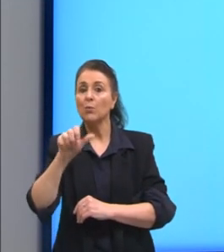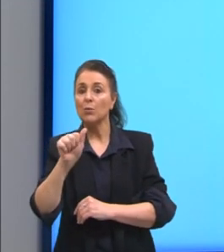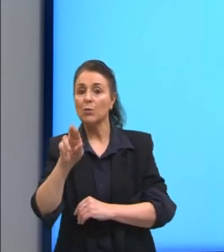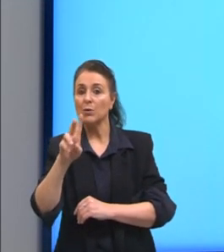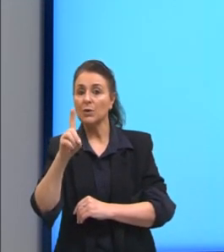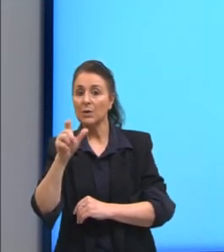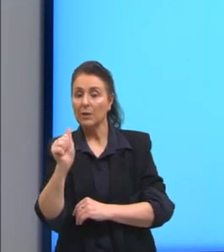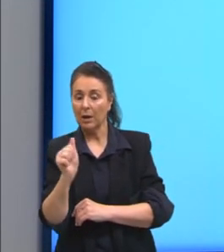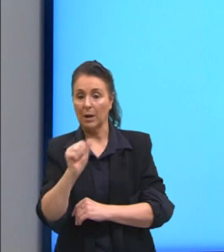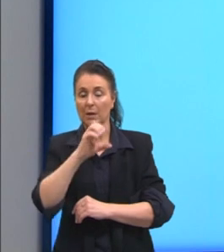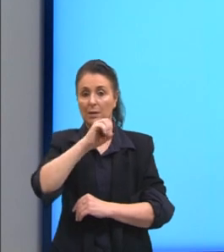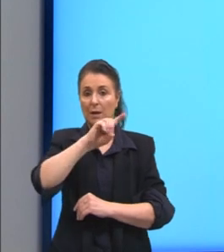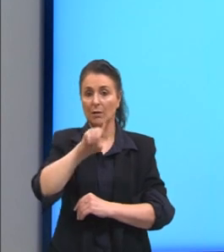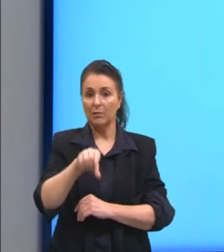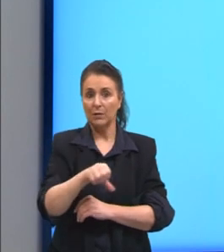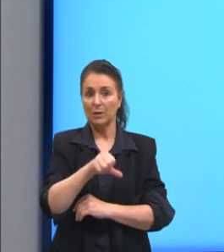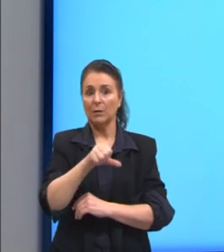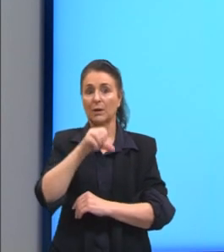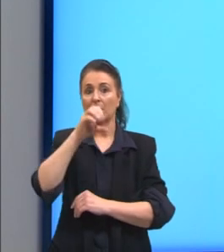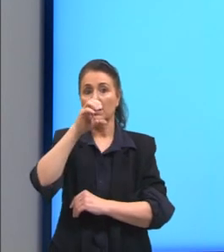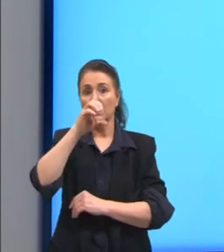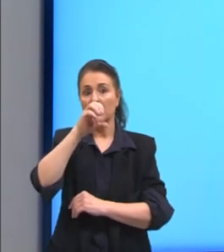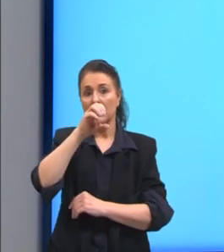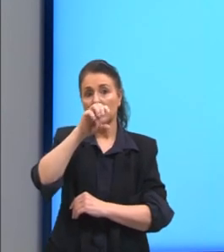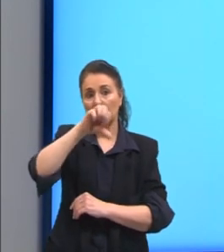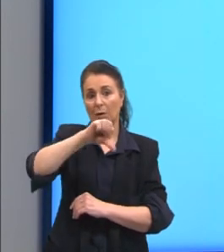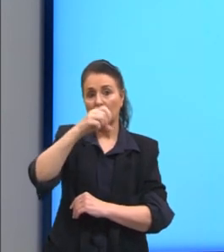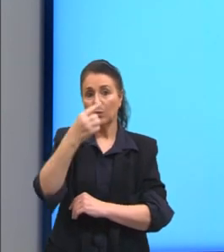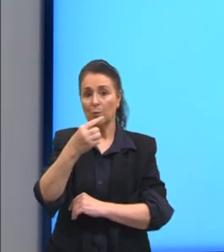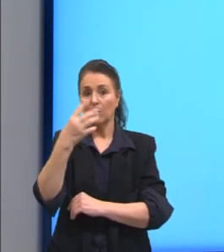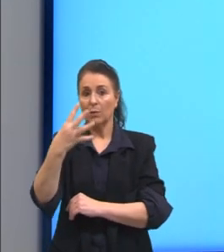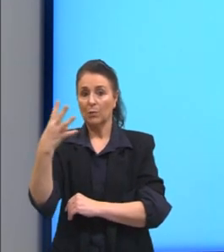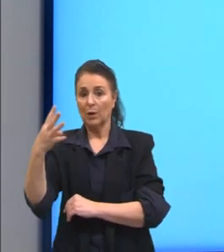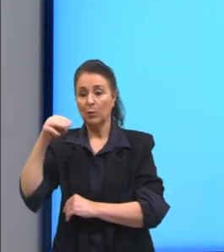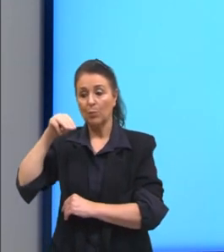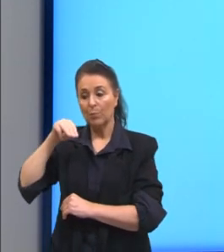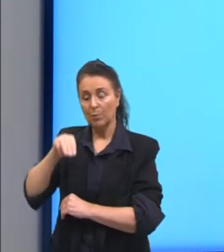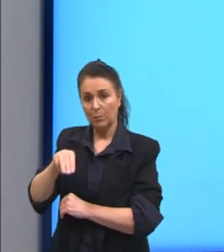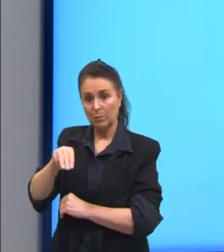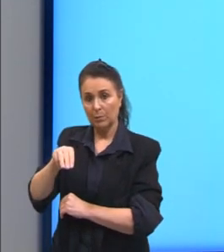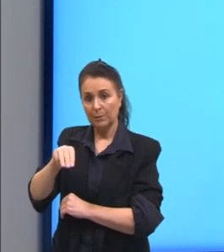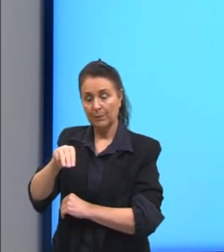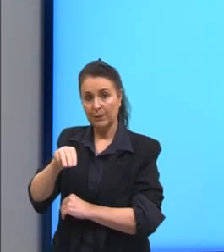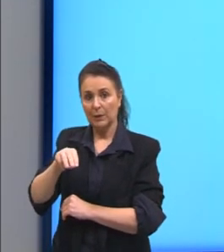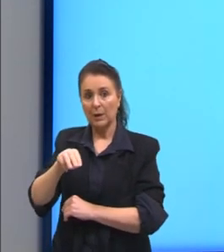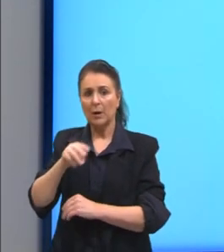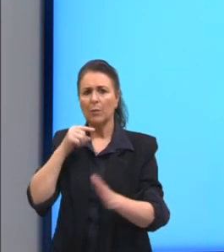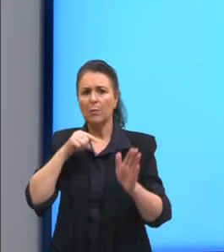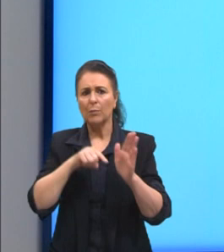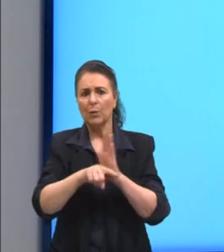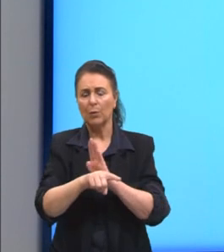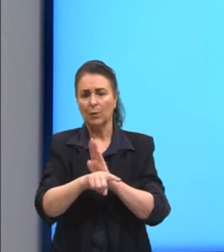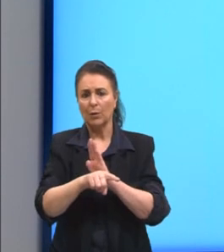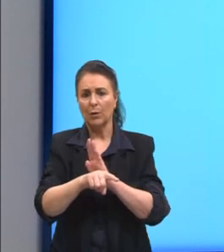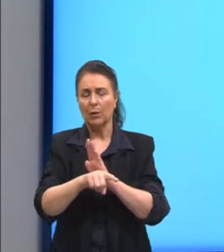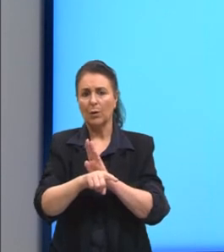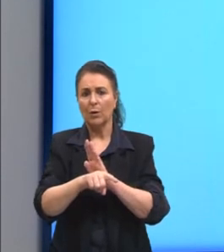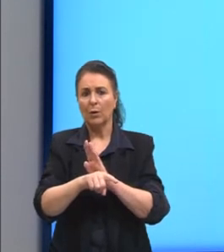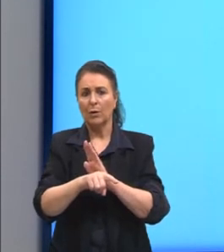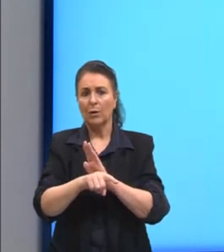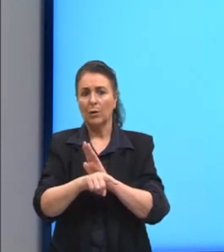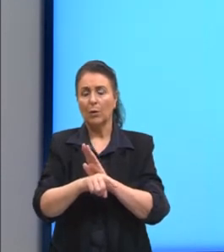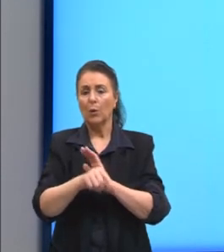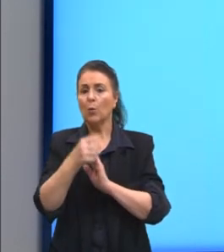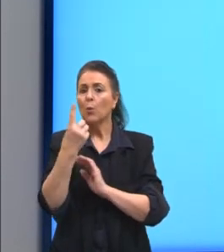,9144 metro. A pergunta é o seguinte. Assim,